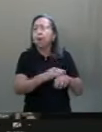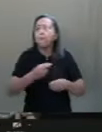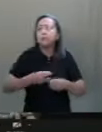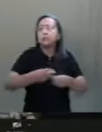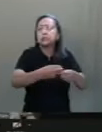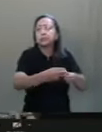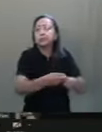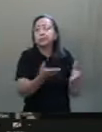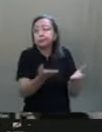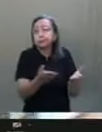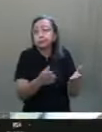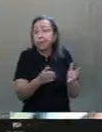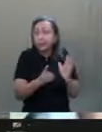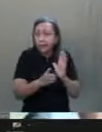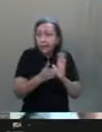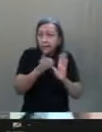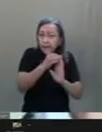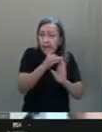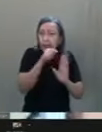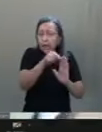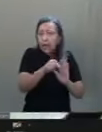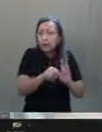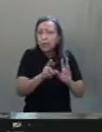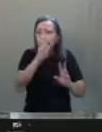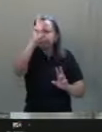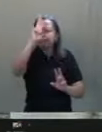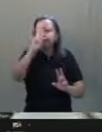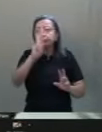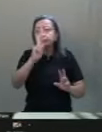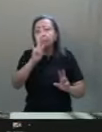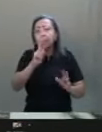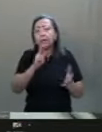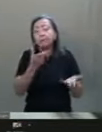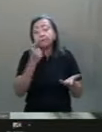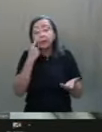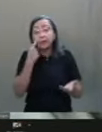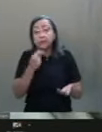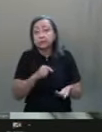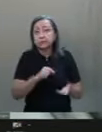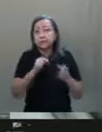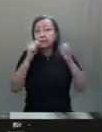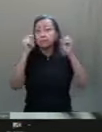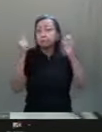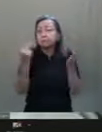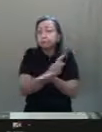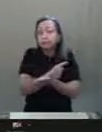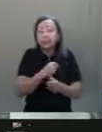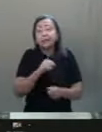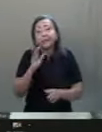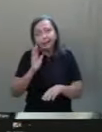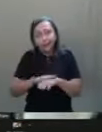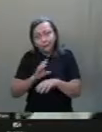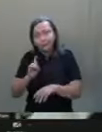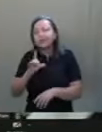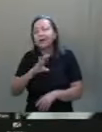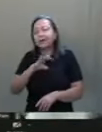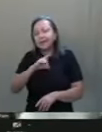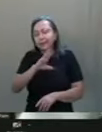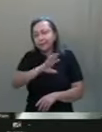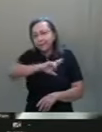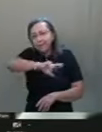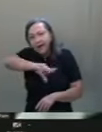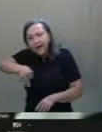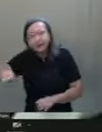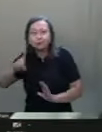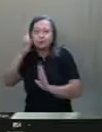de decretar o estado de calamidade e automaticamente nós teremos aí uma série de direitos